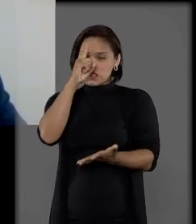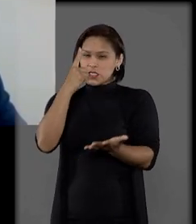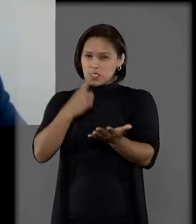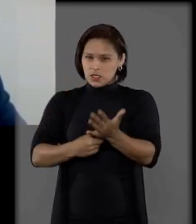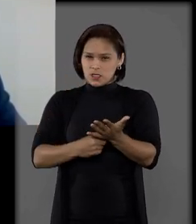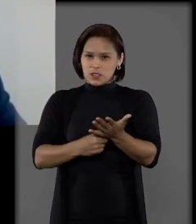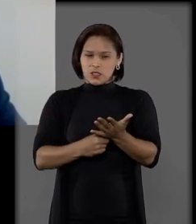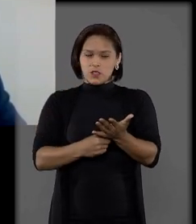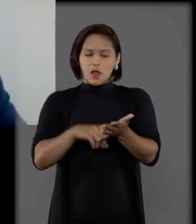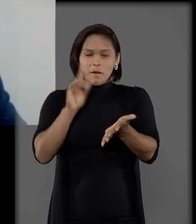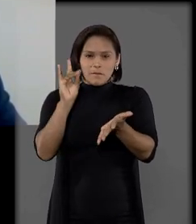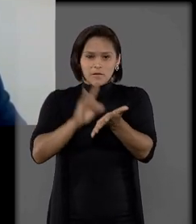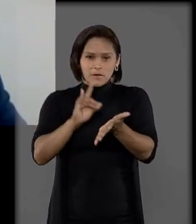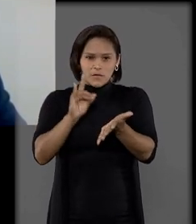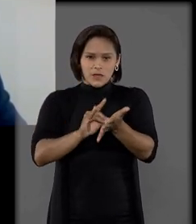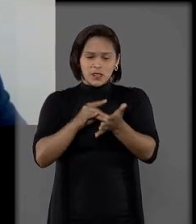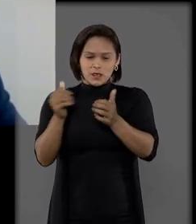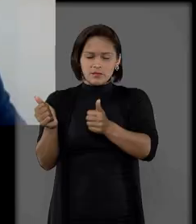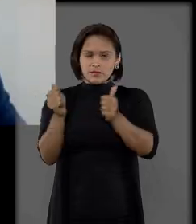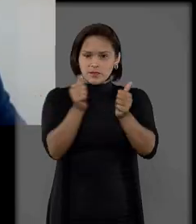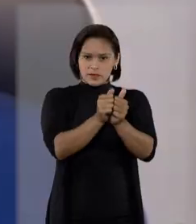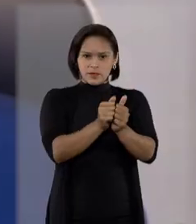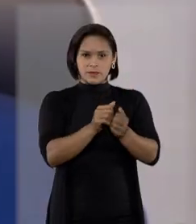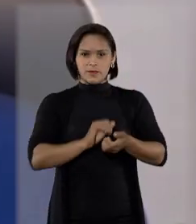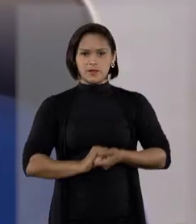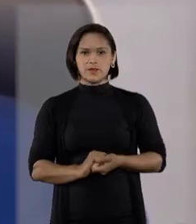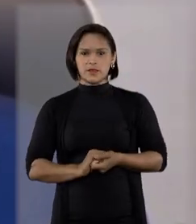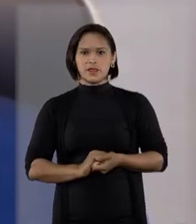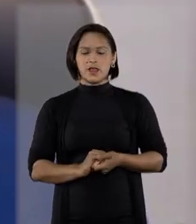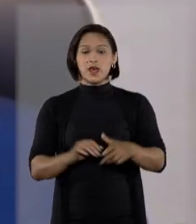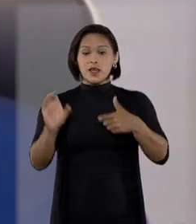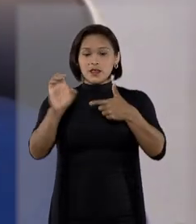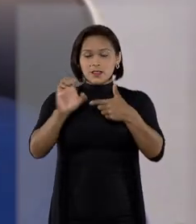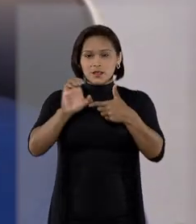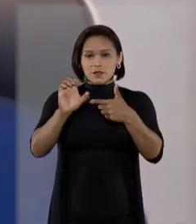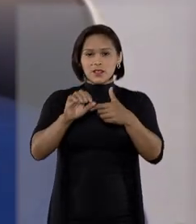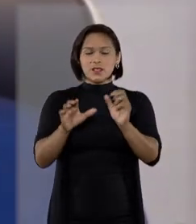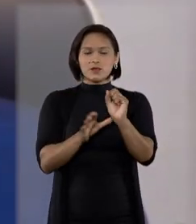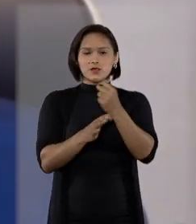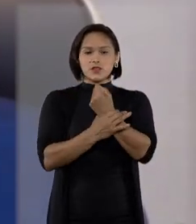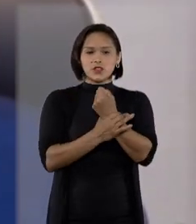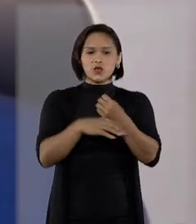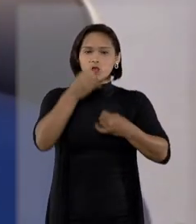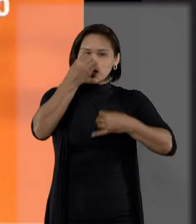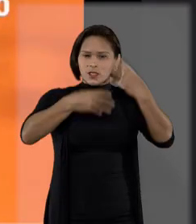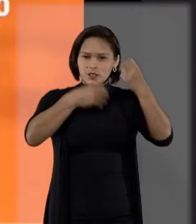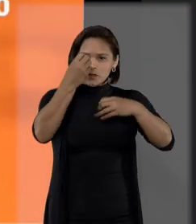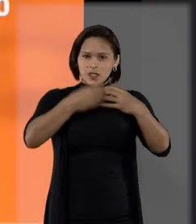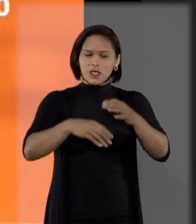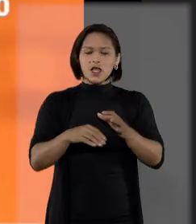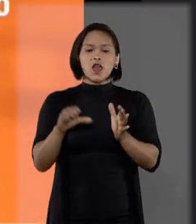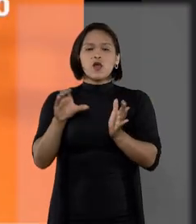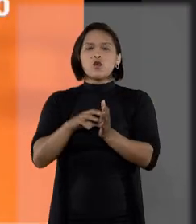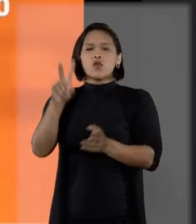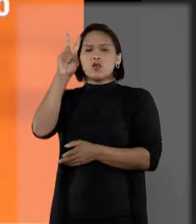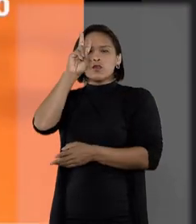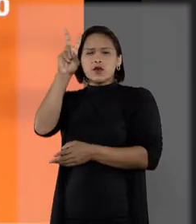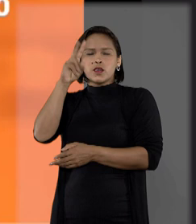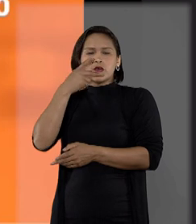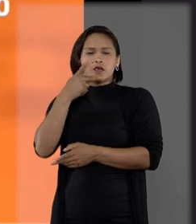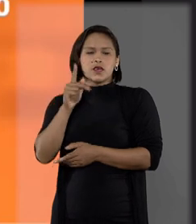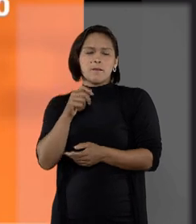mais rentes da realidade social. Especialistas da área de seguros esclareceram conceitos e implicações